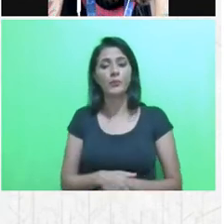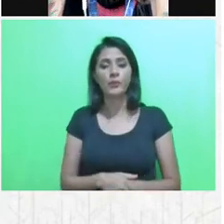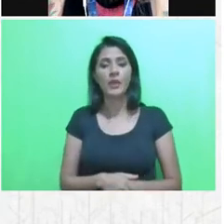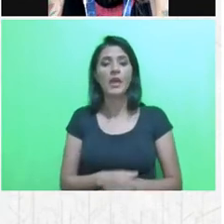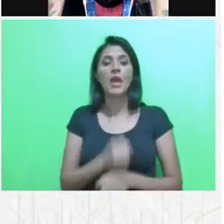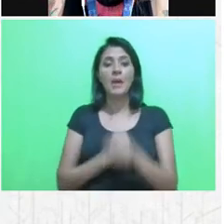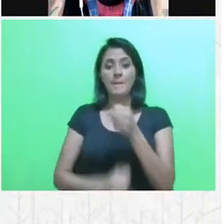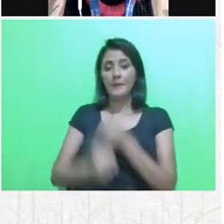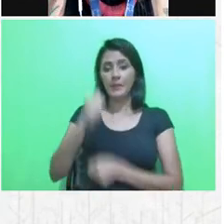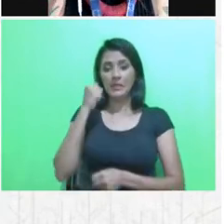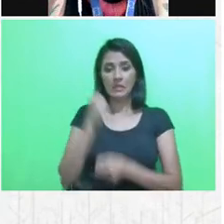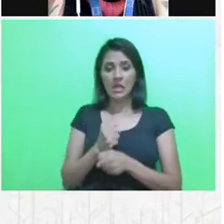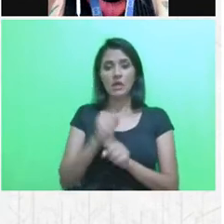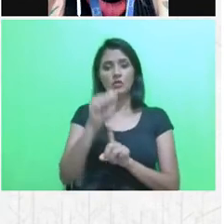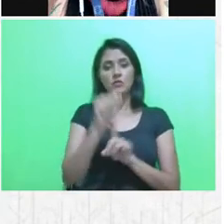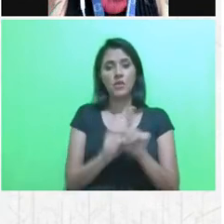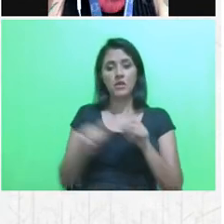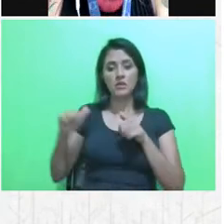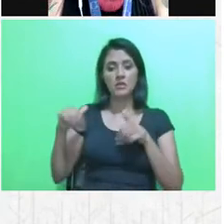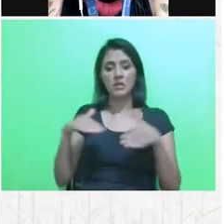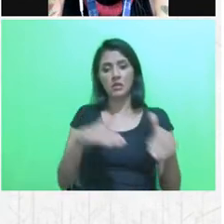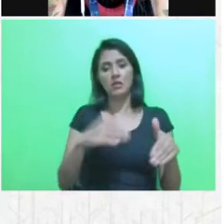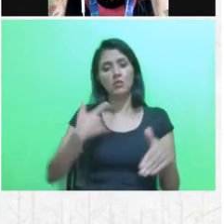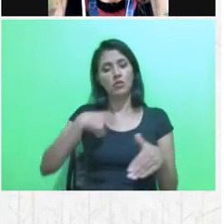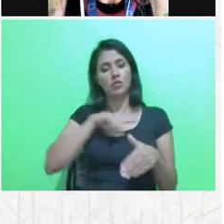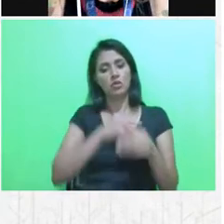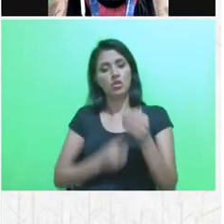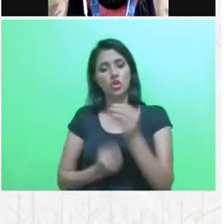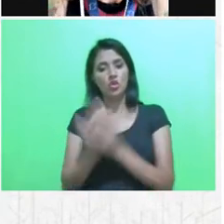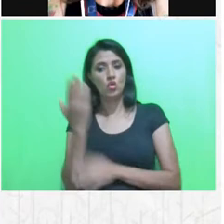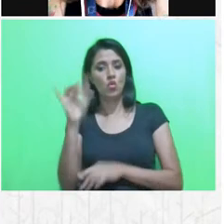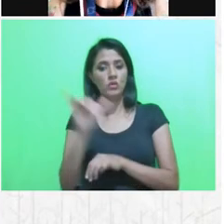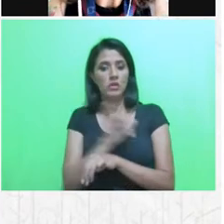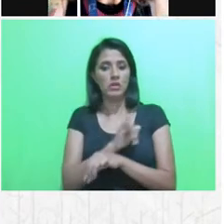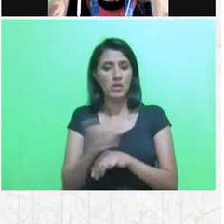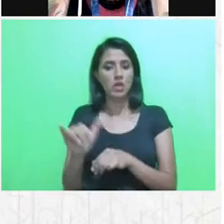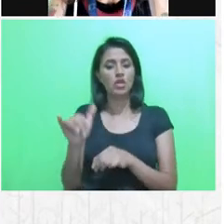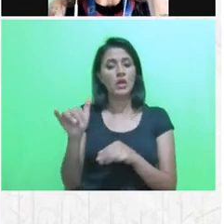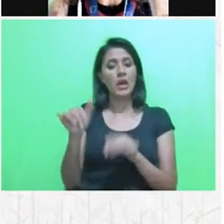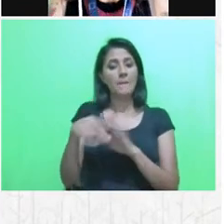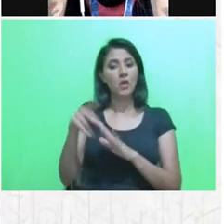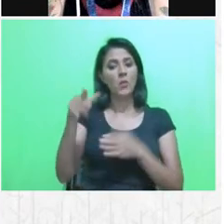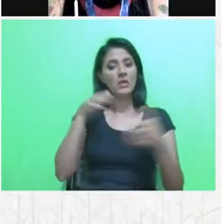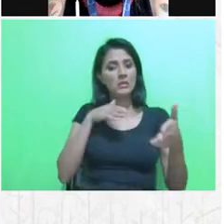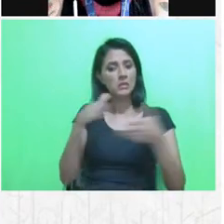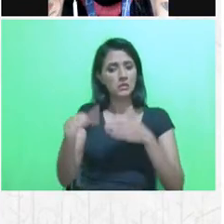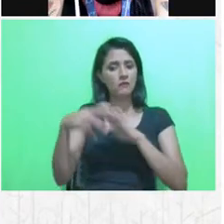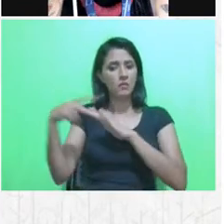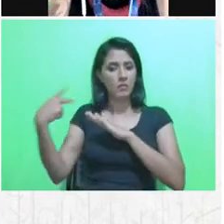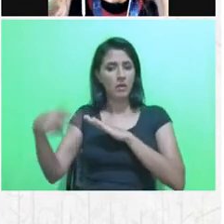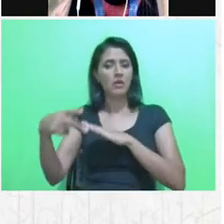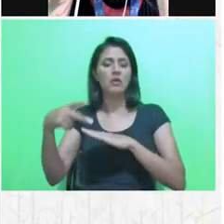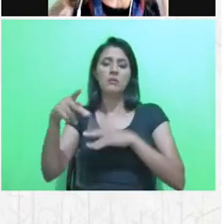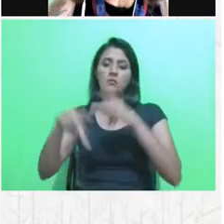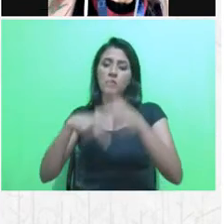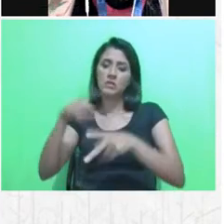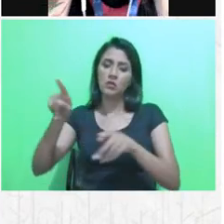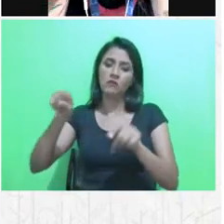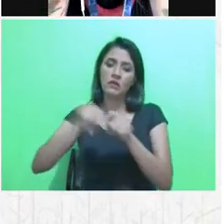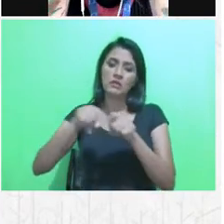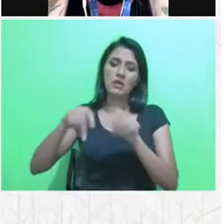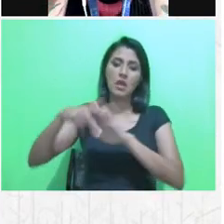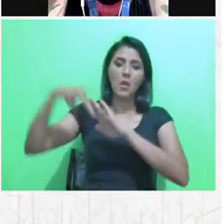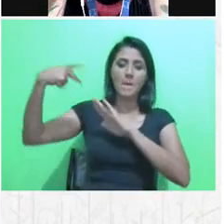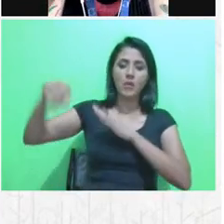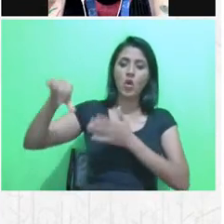setembro, nós desenvolvemos uma ferramenta que fosse acessível para a população fazer o próprio mapeamento, identificar